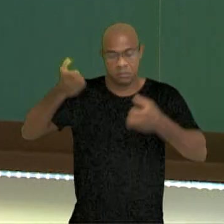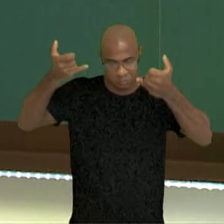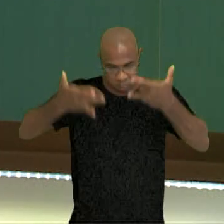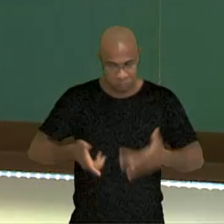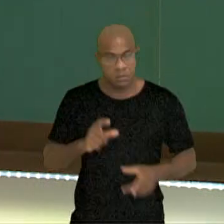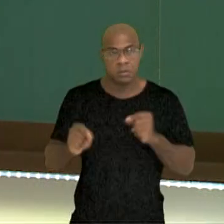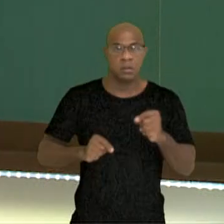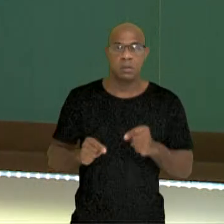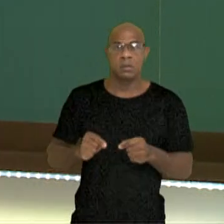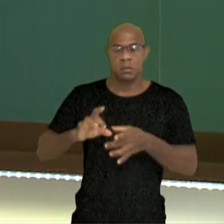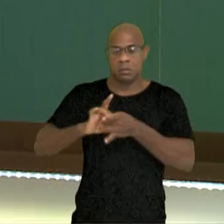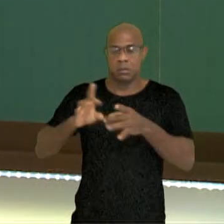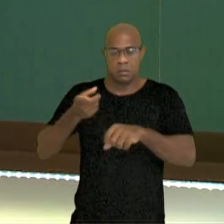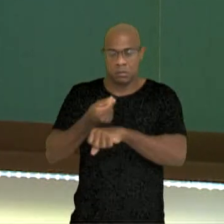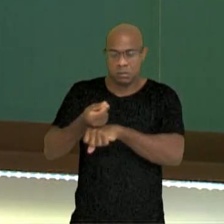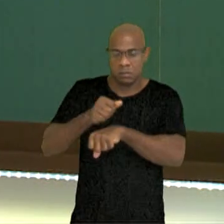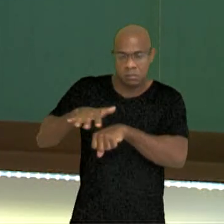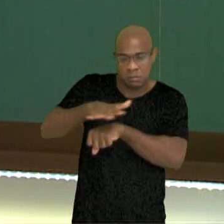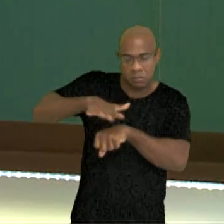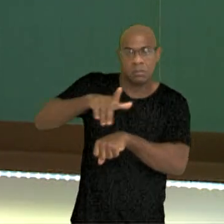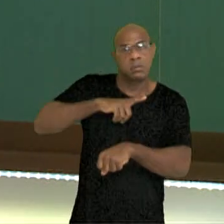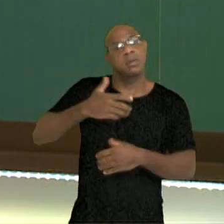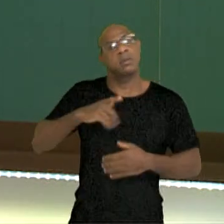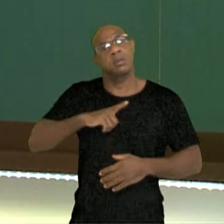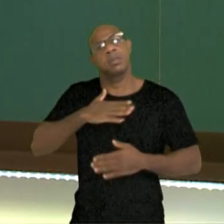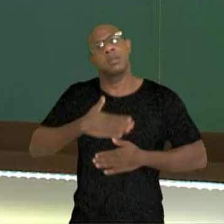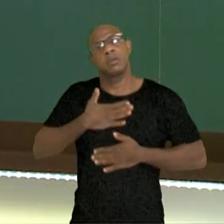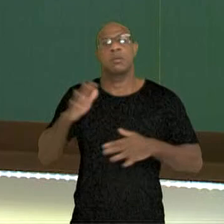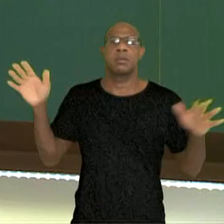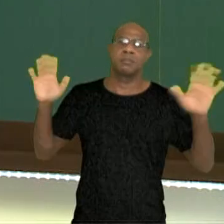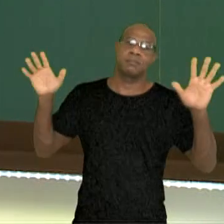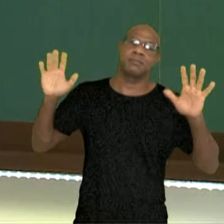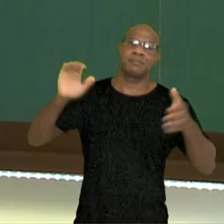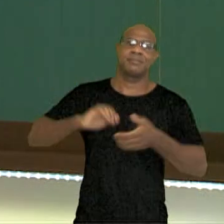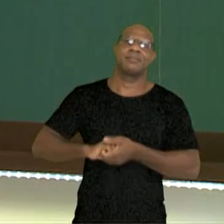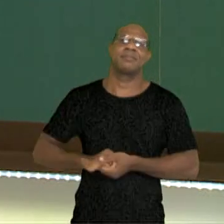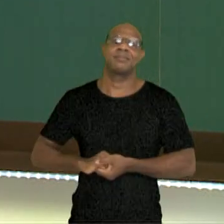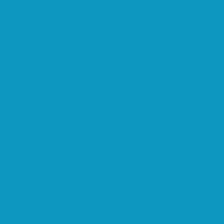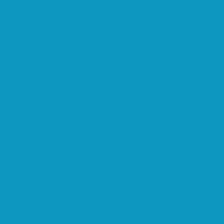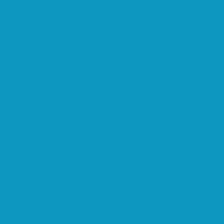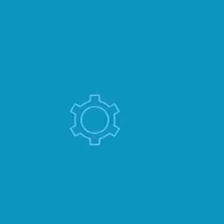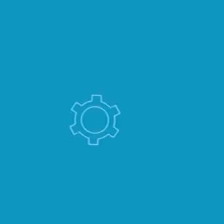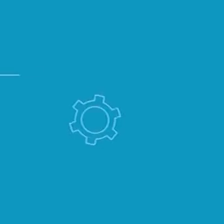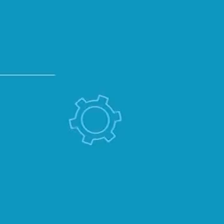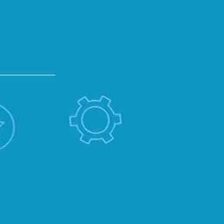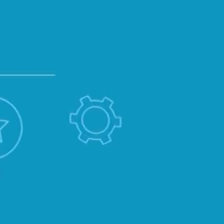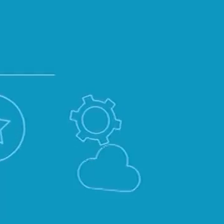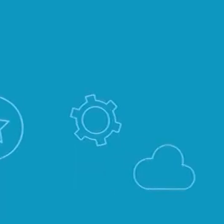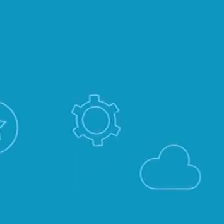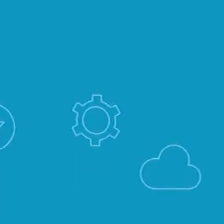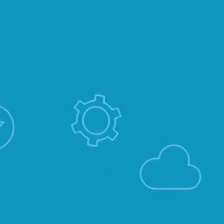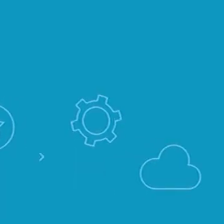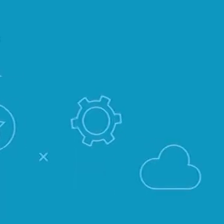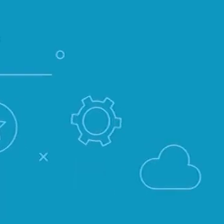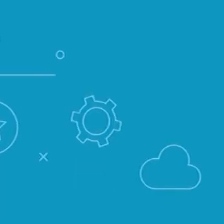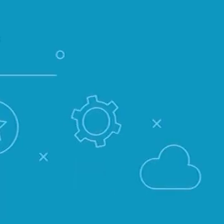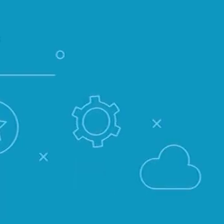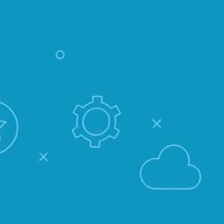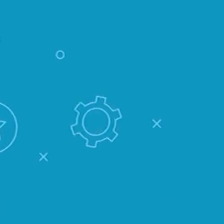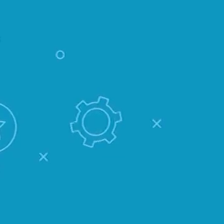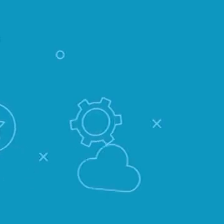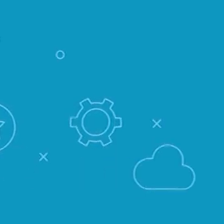sobre o neoliberalismo, que vocês tenham gostado. Até breve! Transcrição Legendas